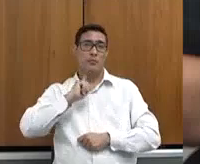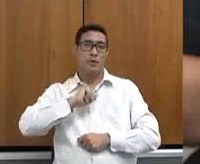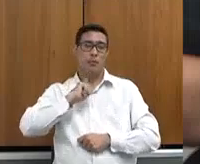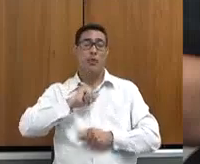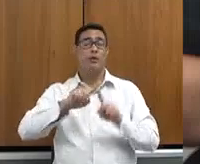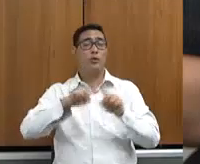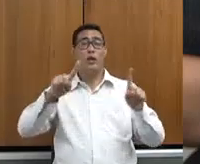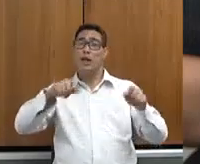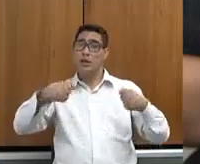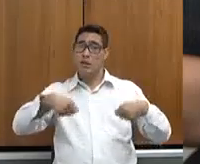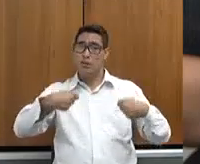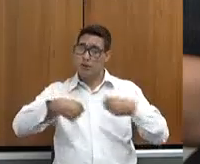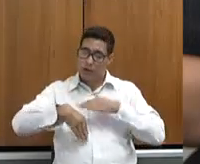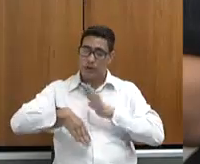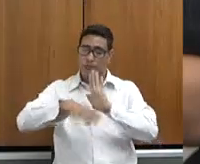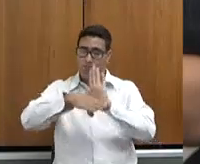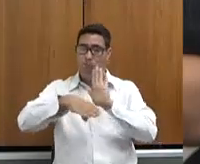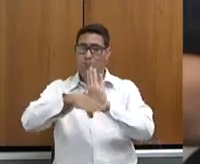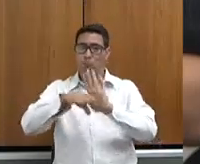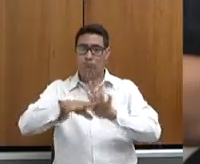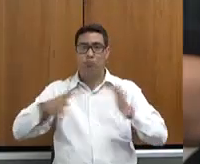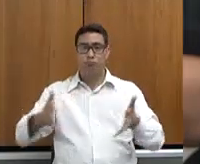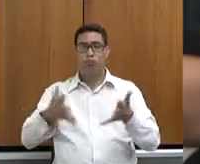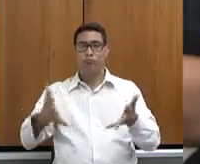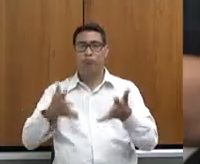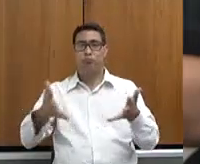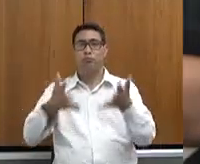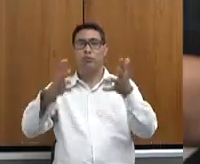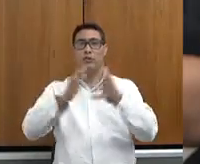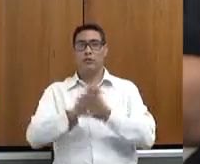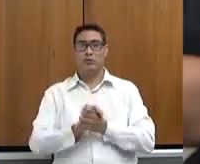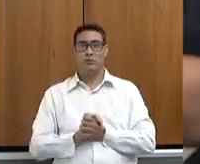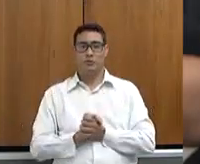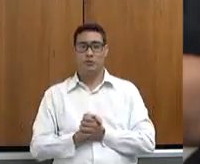esses instrumentos e acho